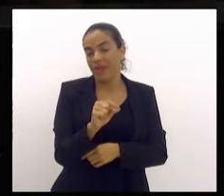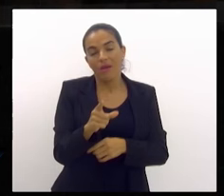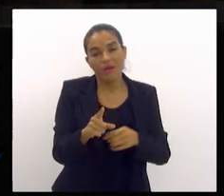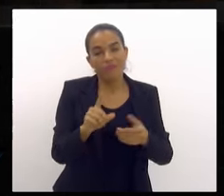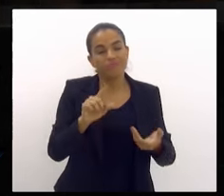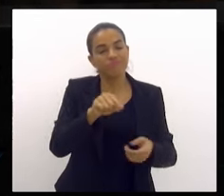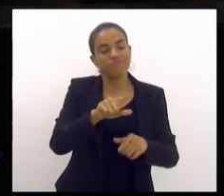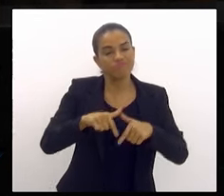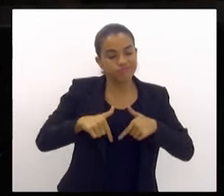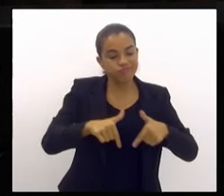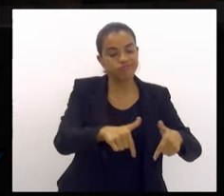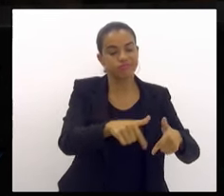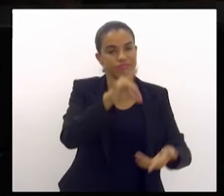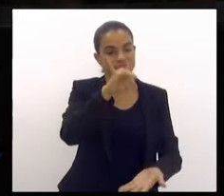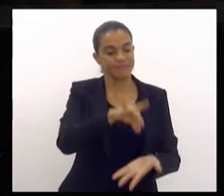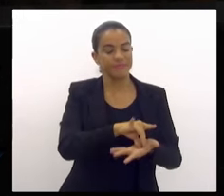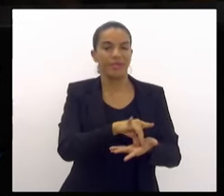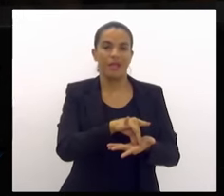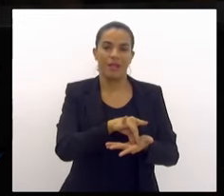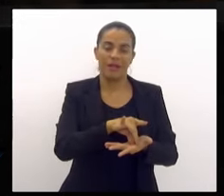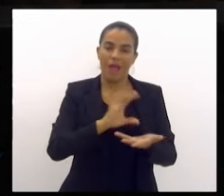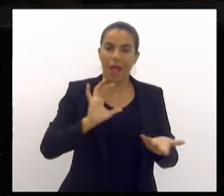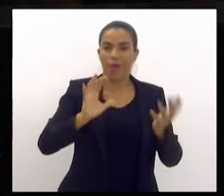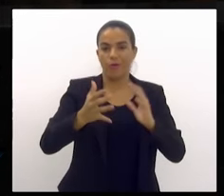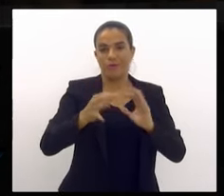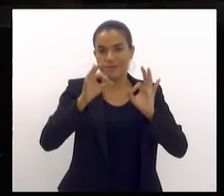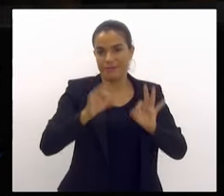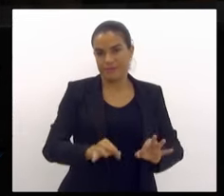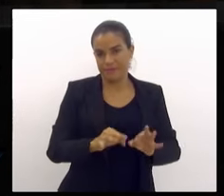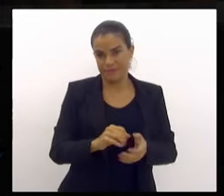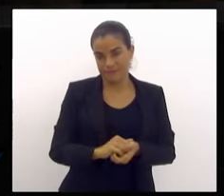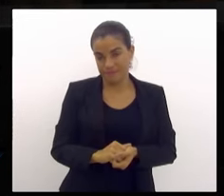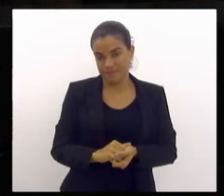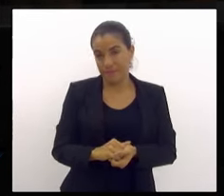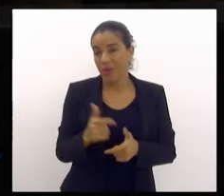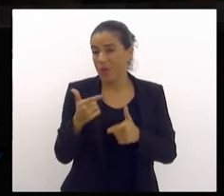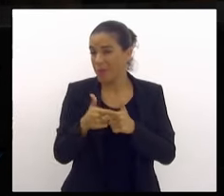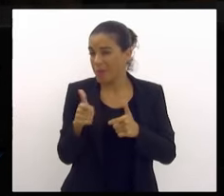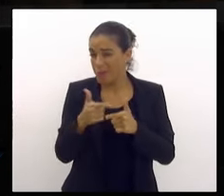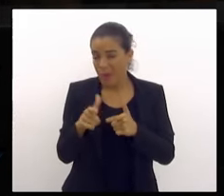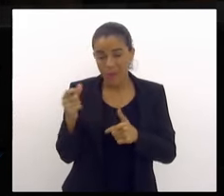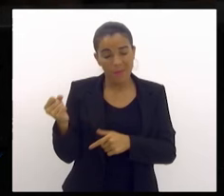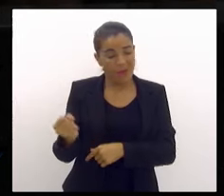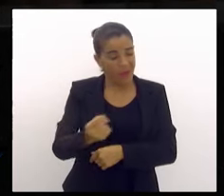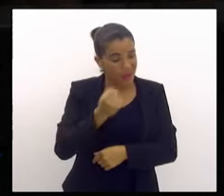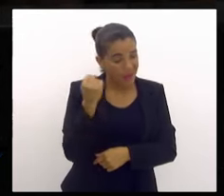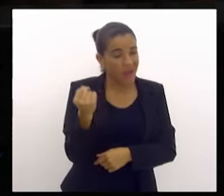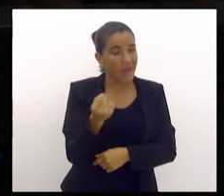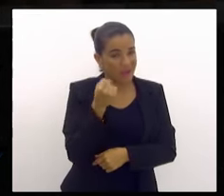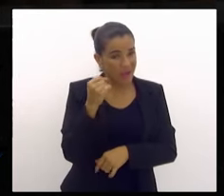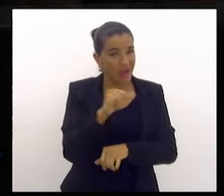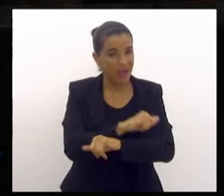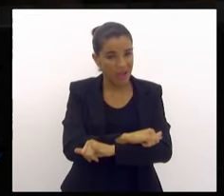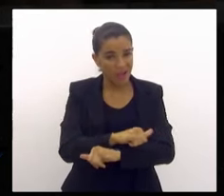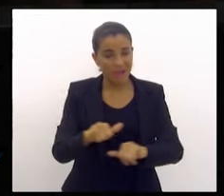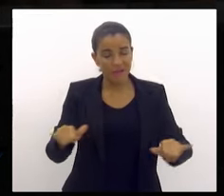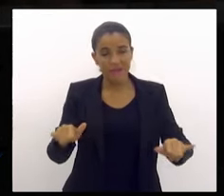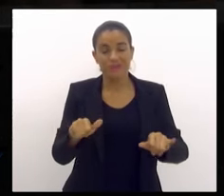aconteça. Fazer com que isso aconteça. Então, o problema é muito grave e